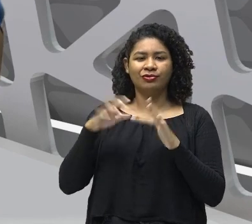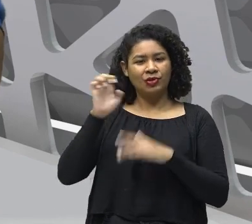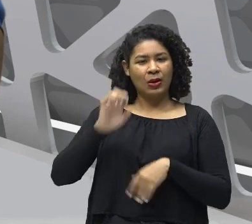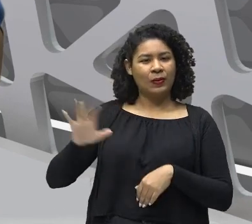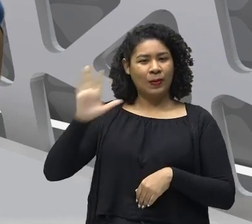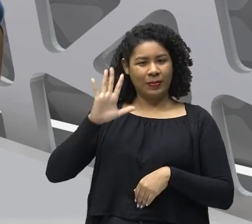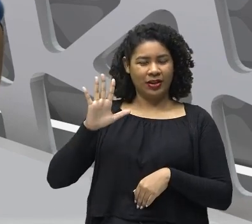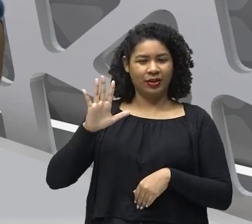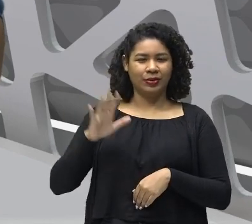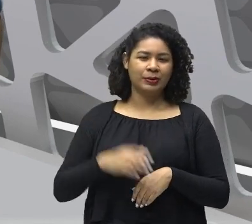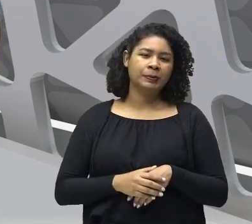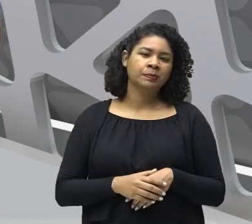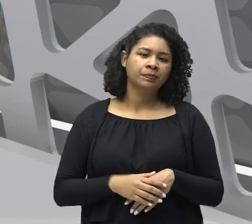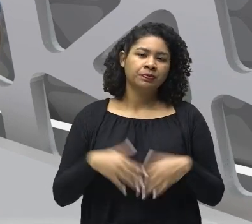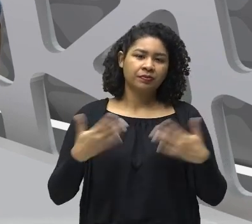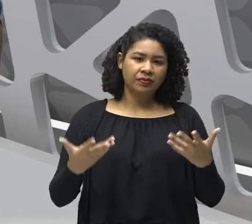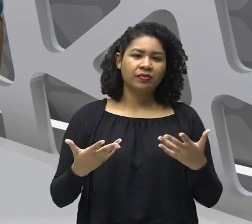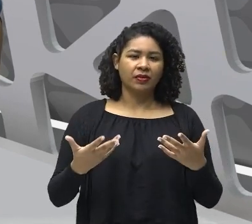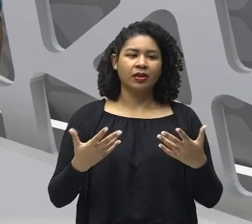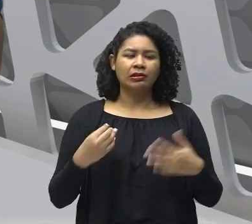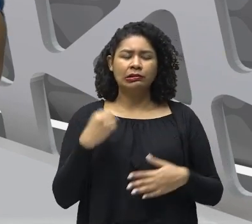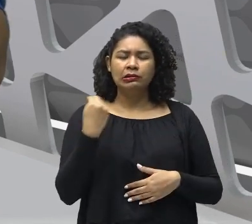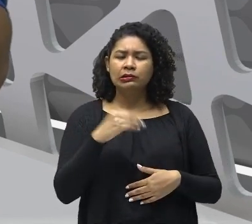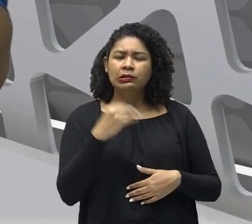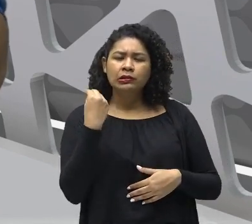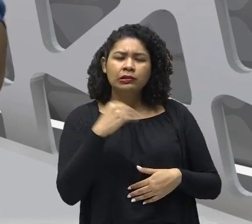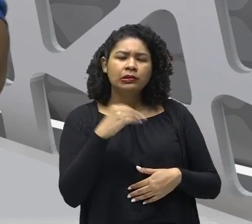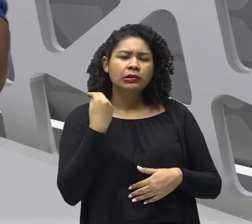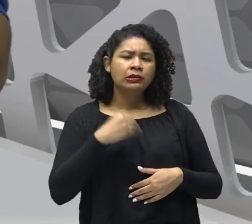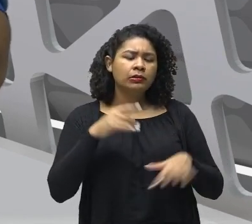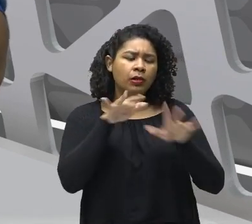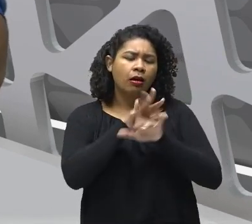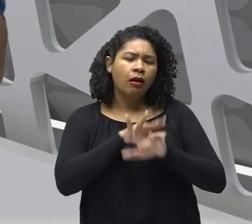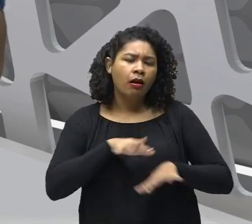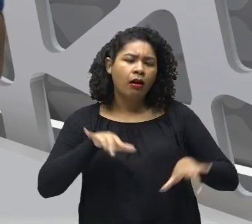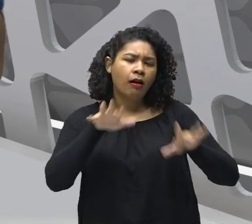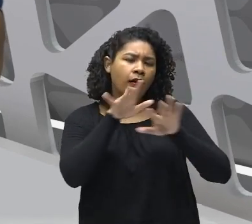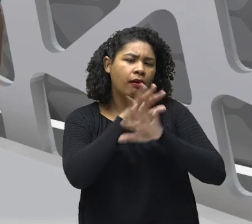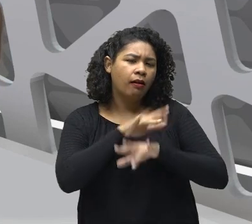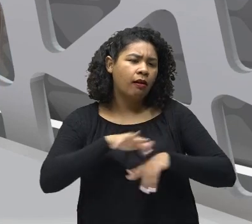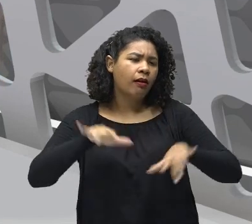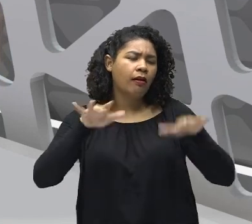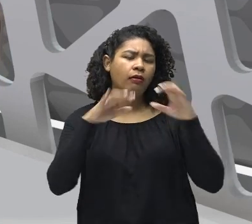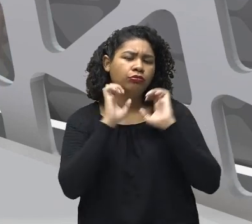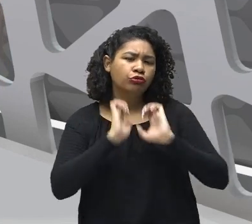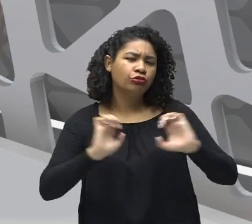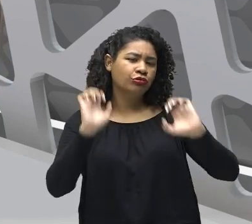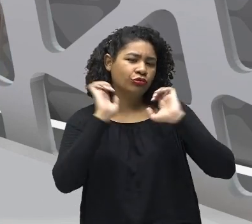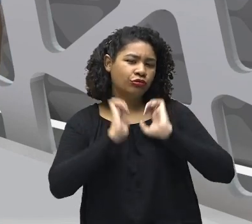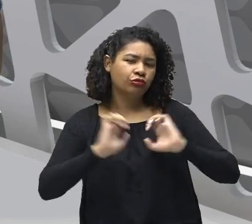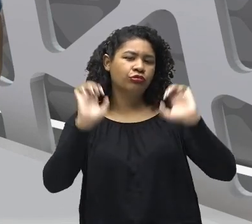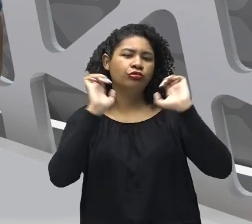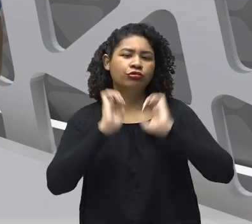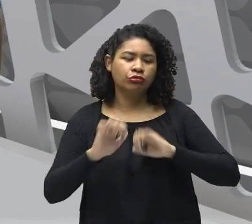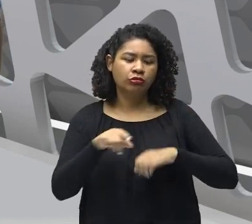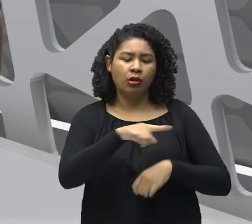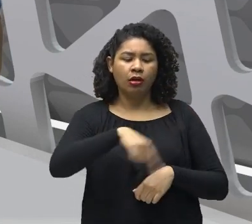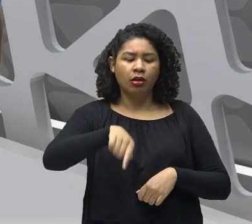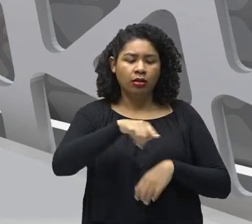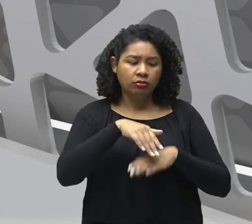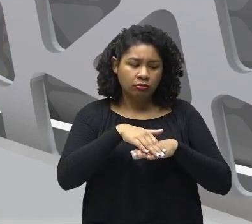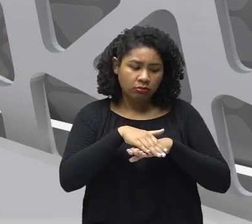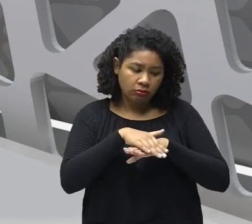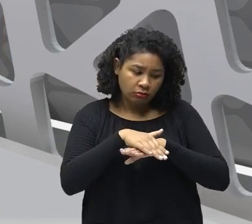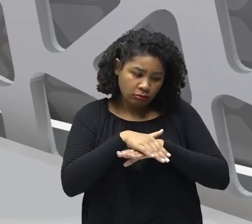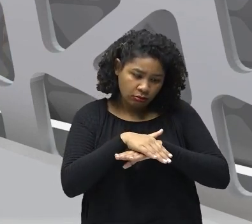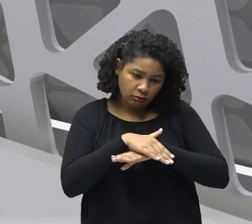De desbravamento socialização Desse gentil Serviu também Para que ele fosse Utilizado como Mão de obra